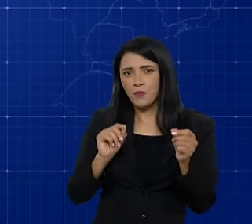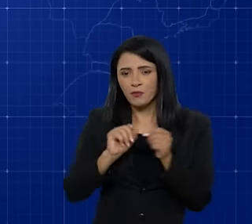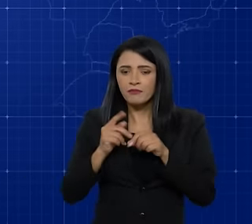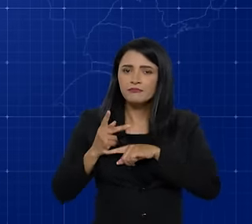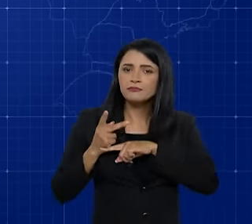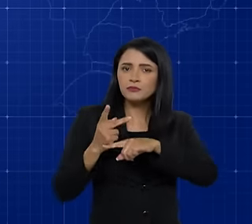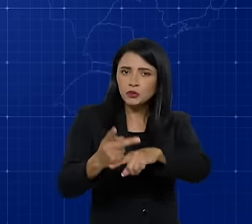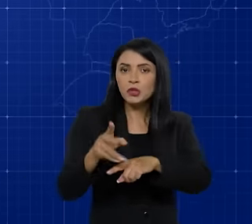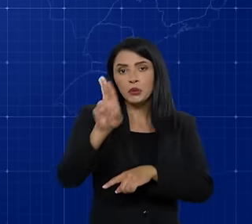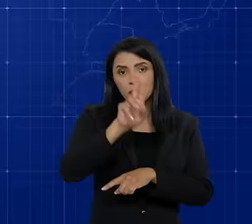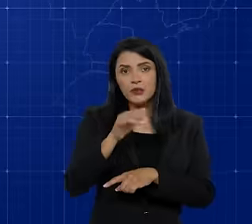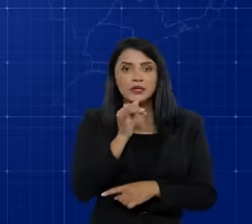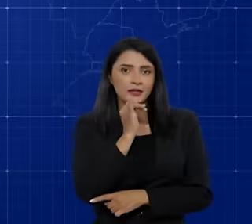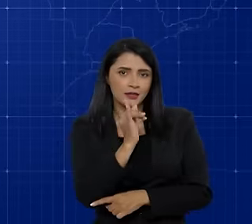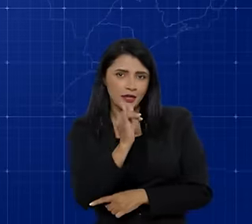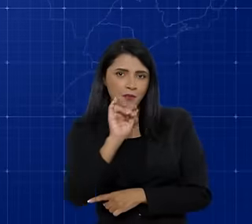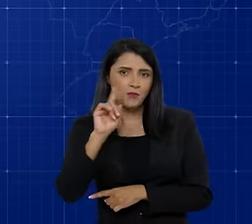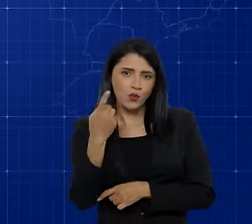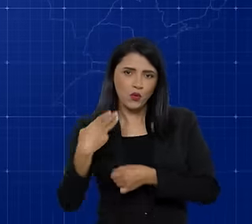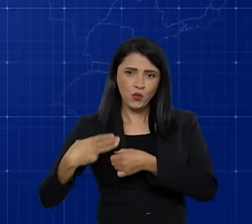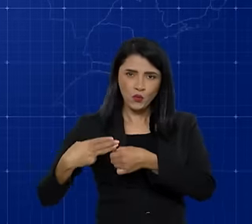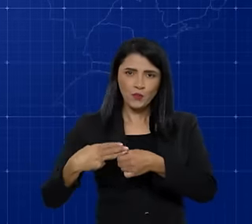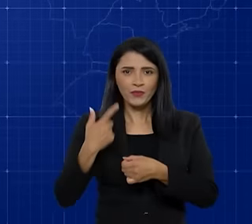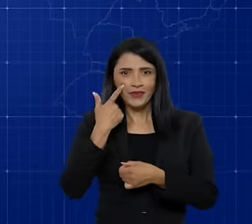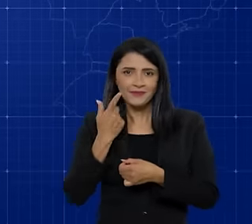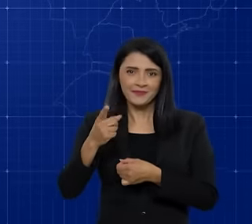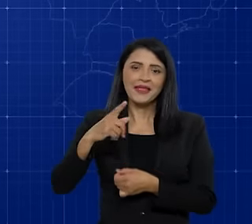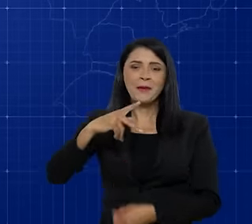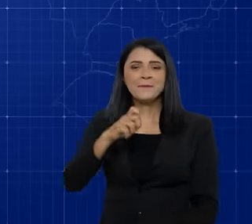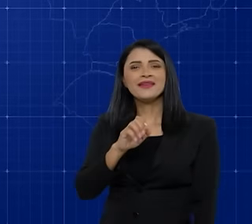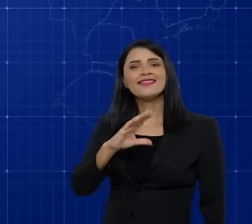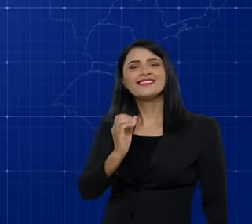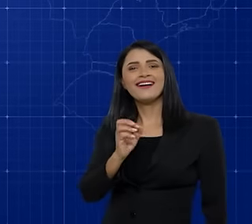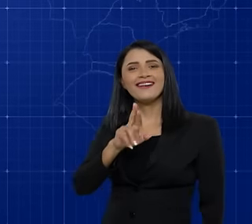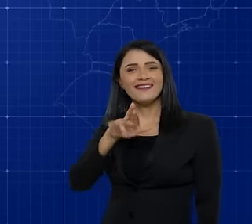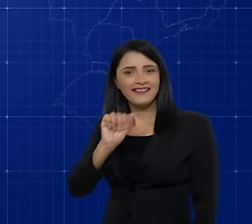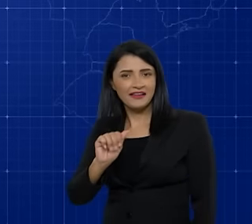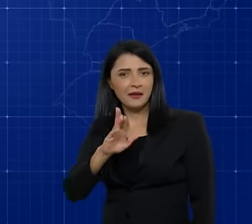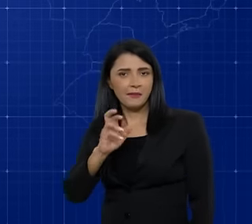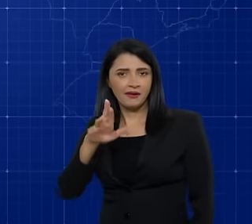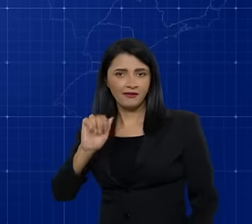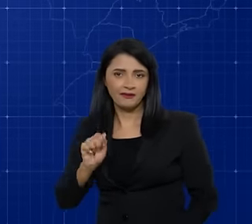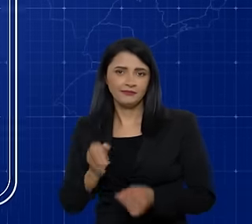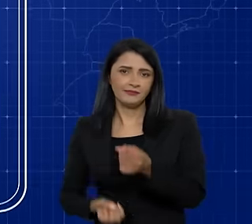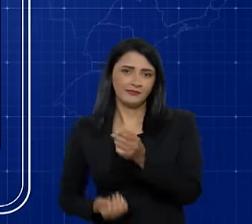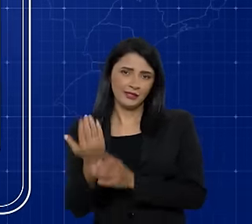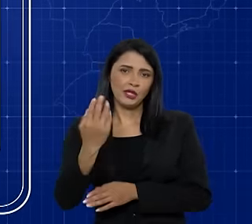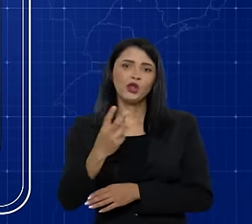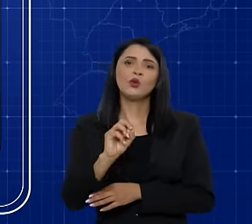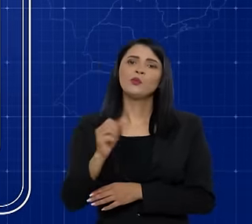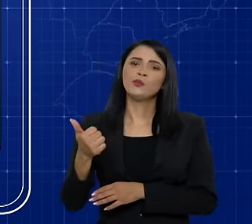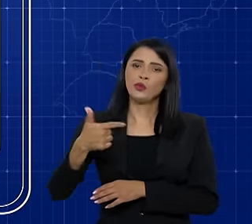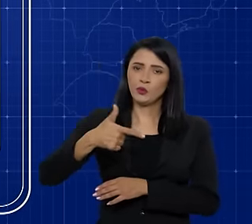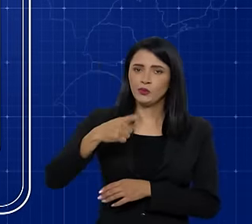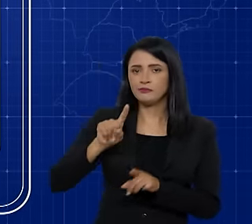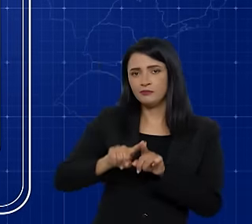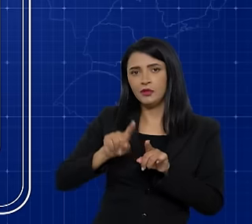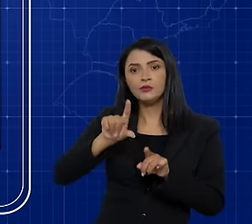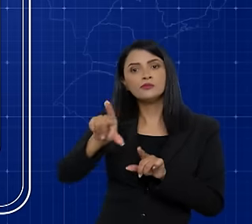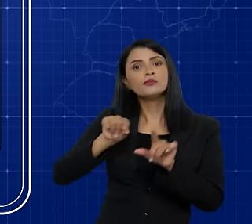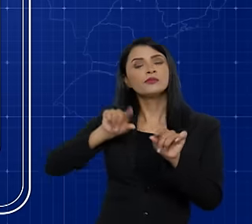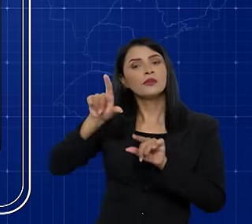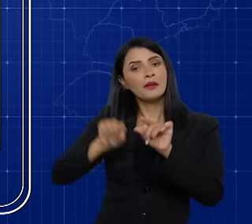mostrar como realizar a busca usando como exemplo um dos caçulas, Pescaria Brava, criado em 2012. Primeiro você